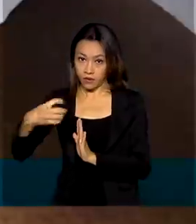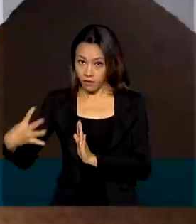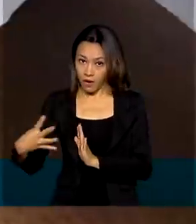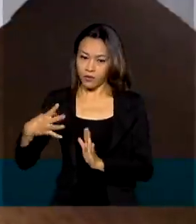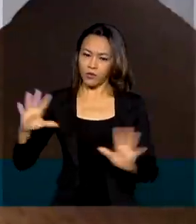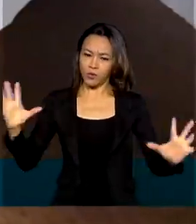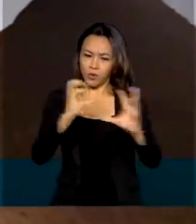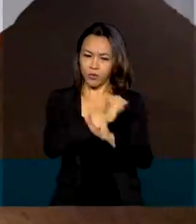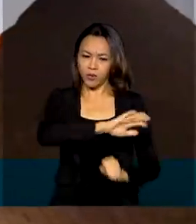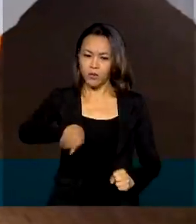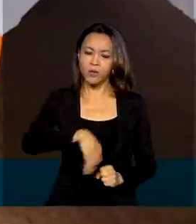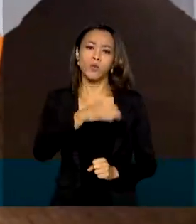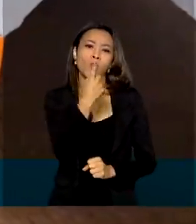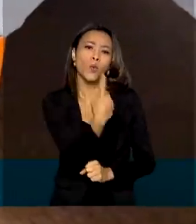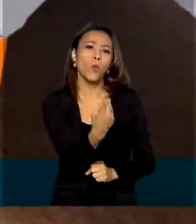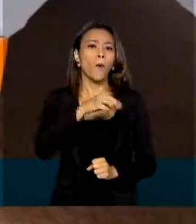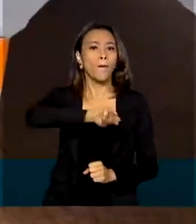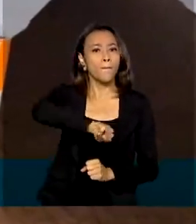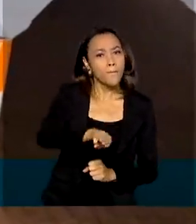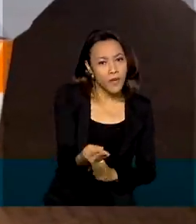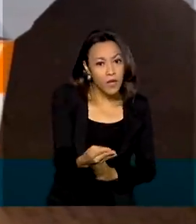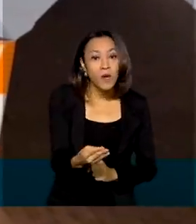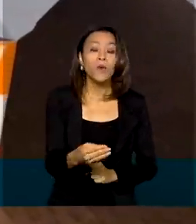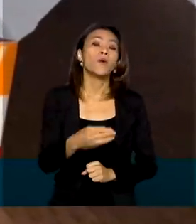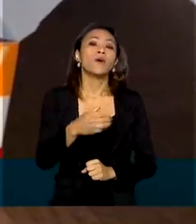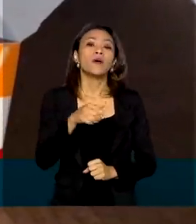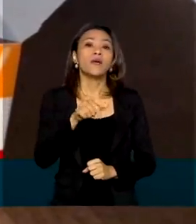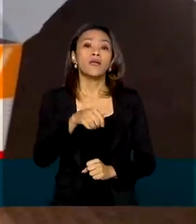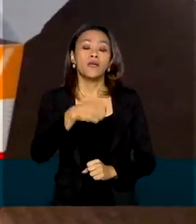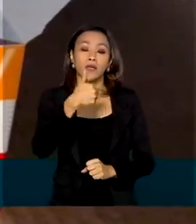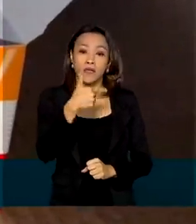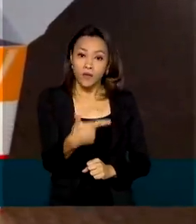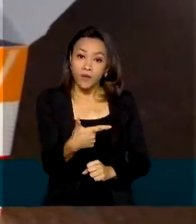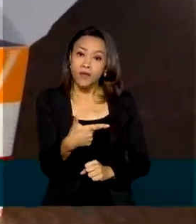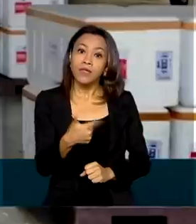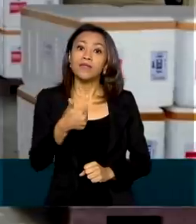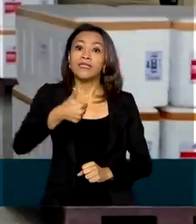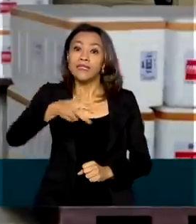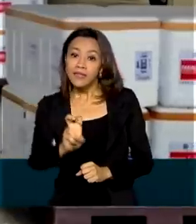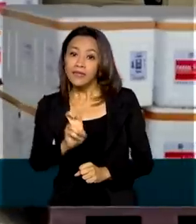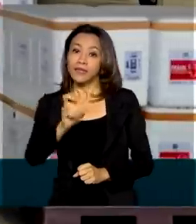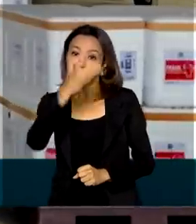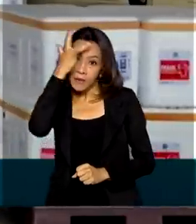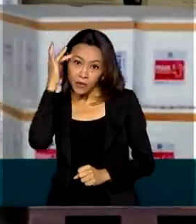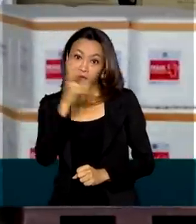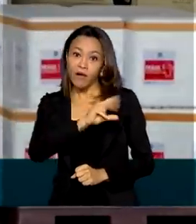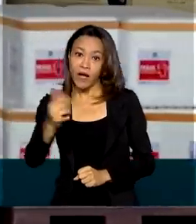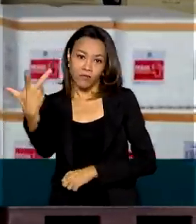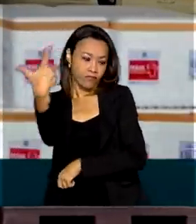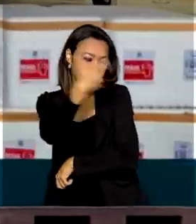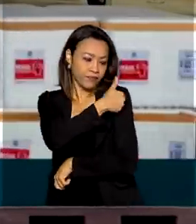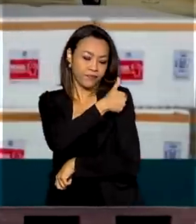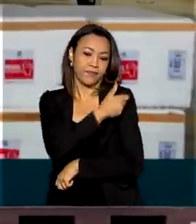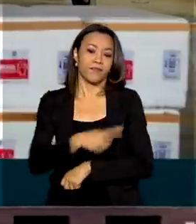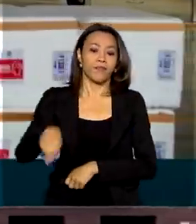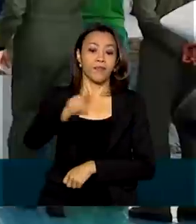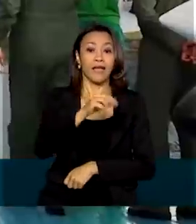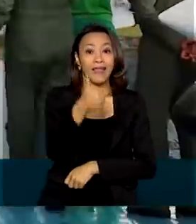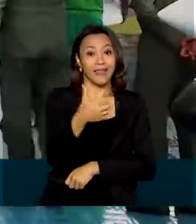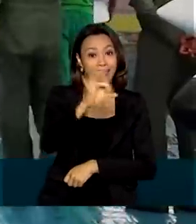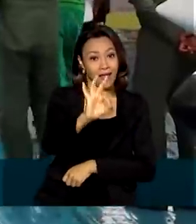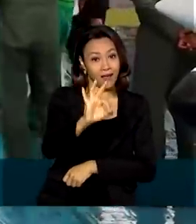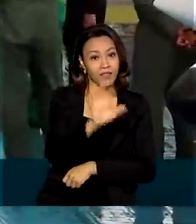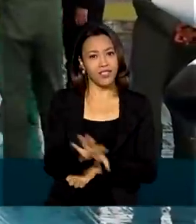de 1 milhão e 215 mil pessoas vão receber a vacina em todo o país. Dez estados que apresentaram